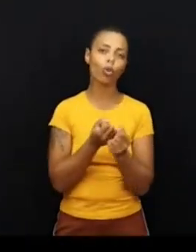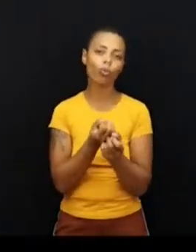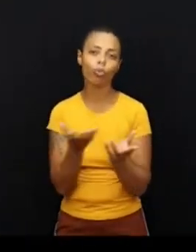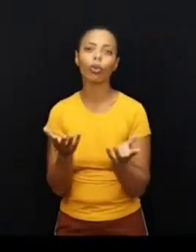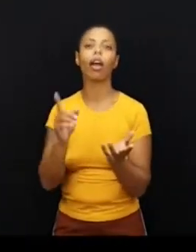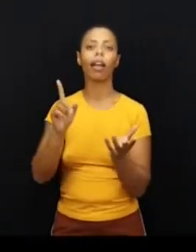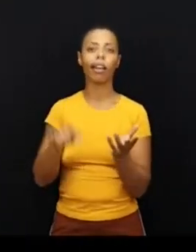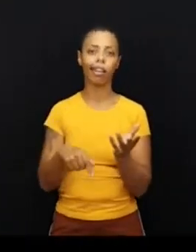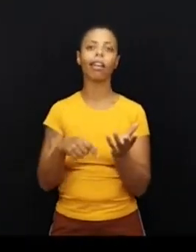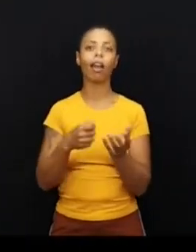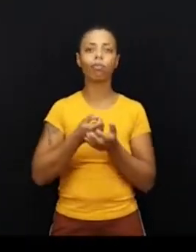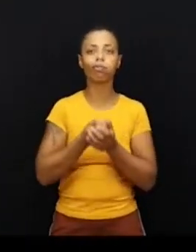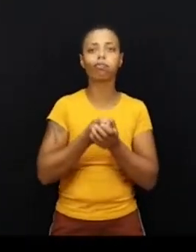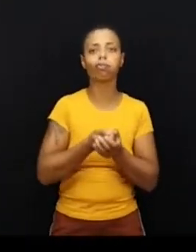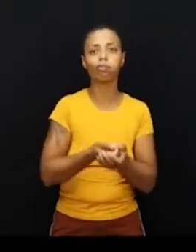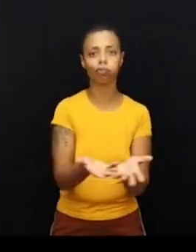búzios.